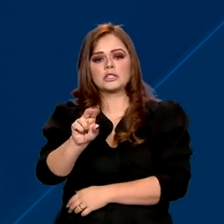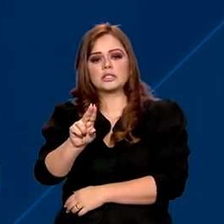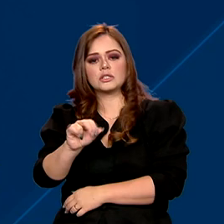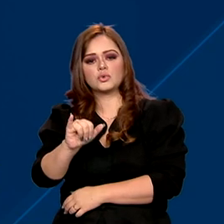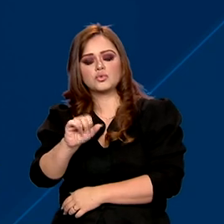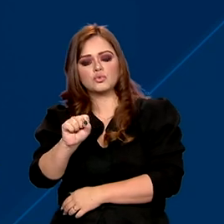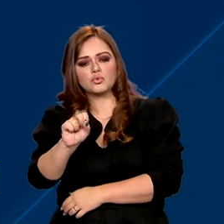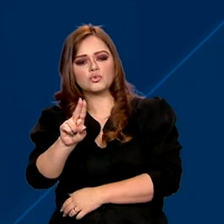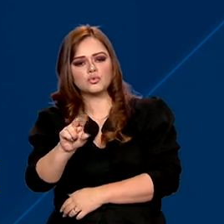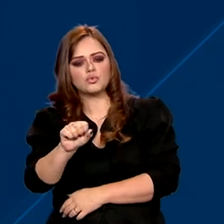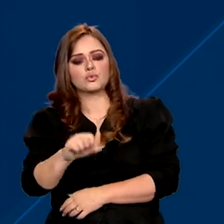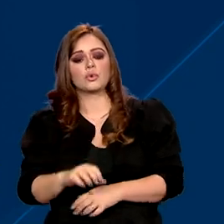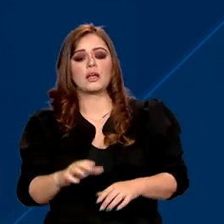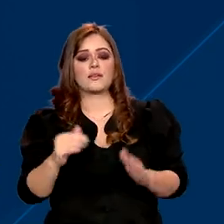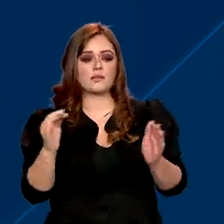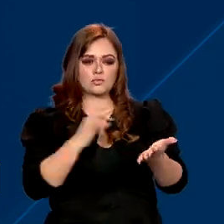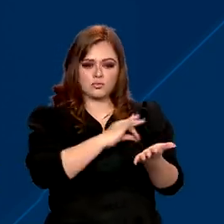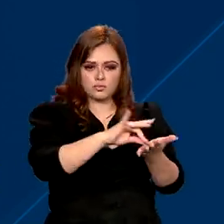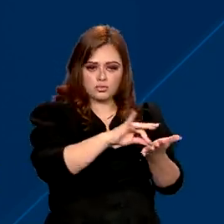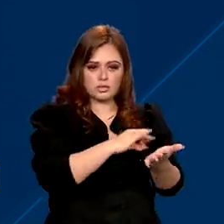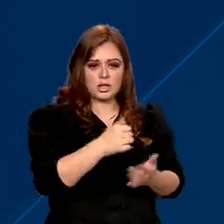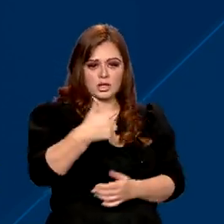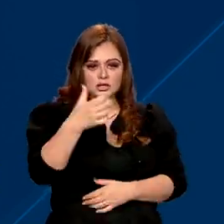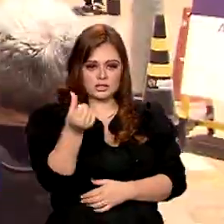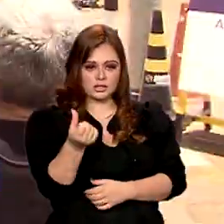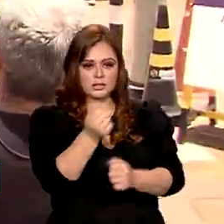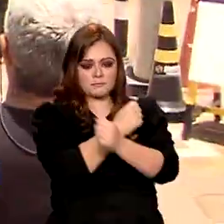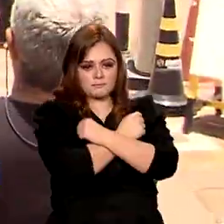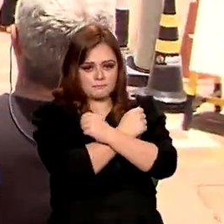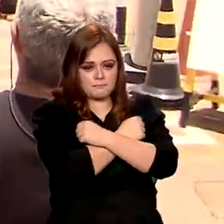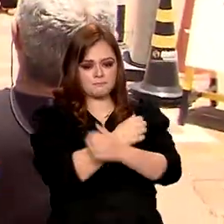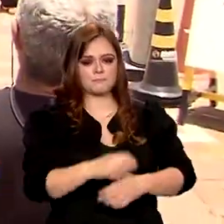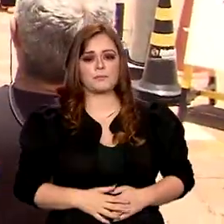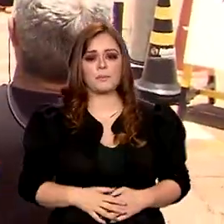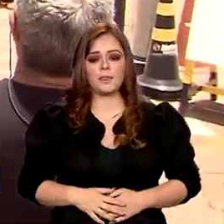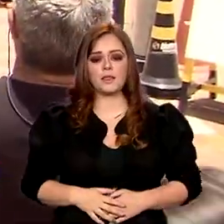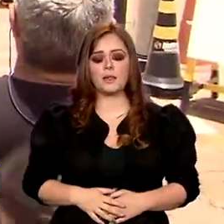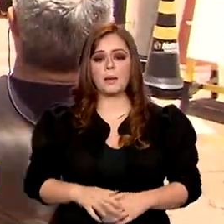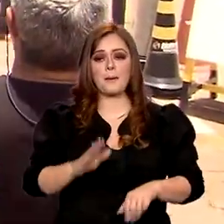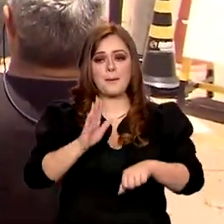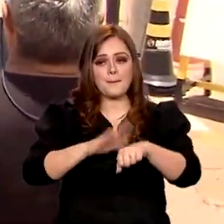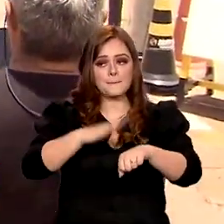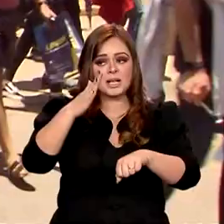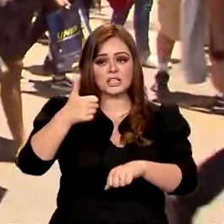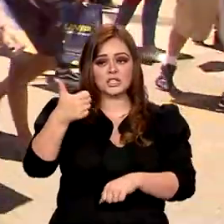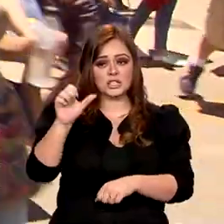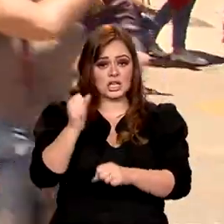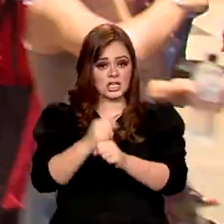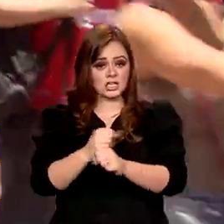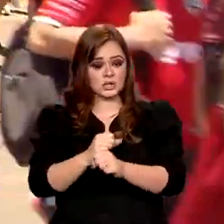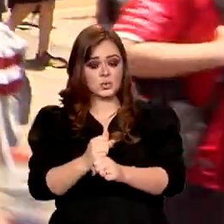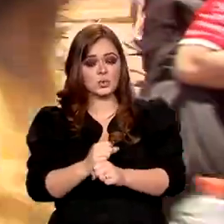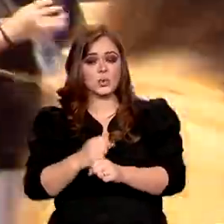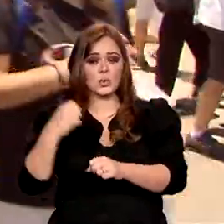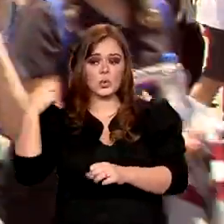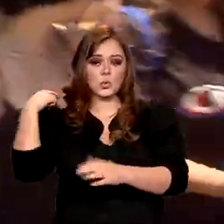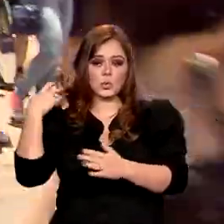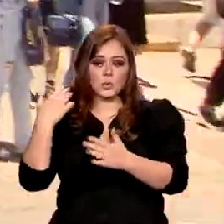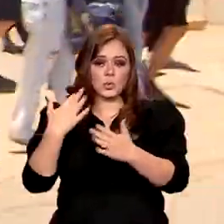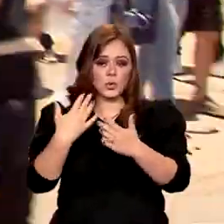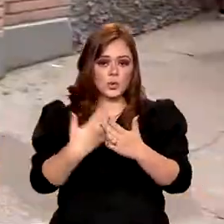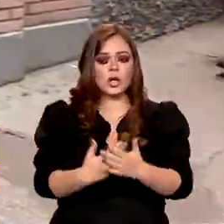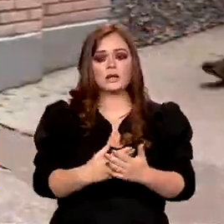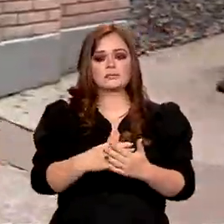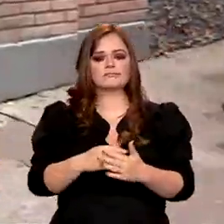portanto, a inscrição vai ter o dia 16 de junho. Um abraço. Em mais de duas décadas de existência, o Enem se tornou a principal